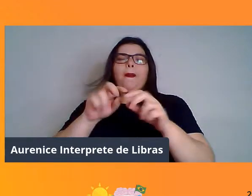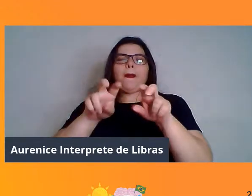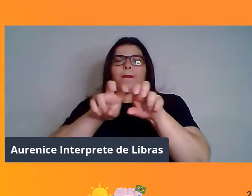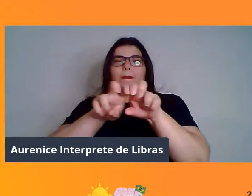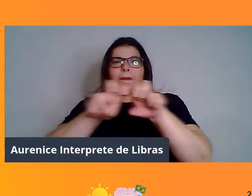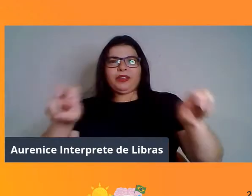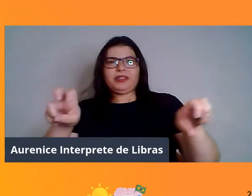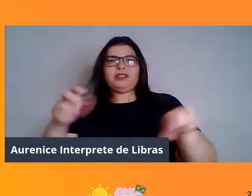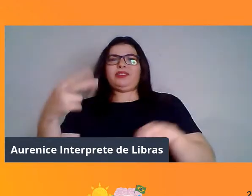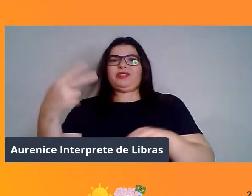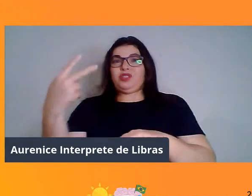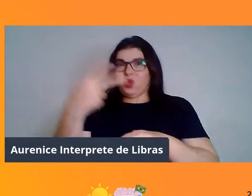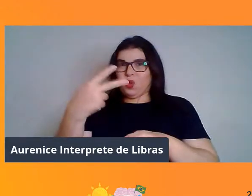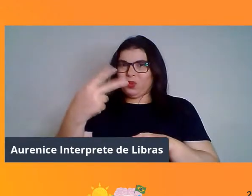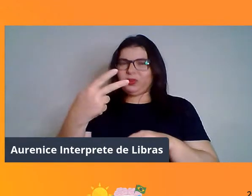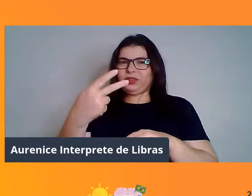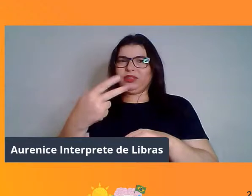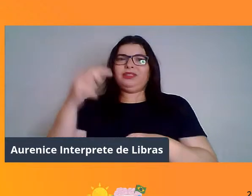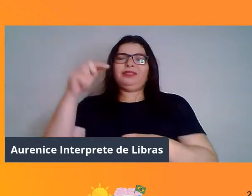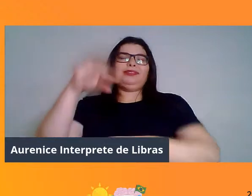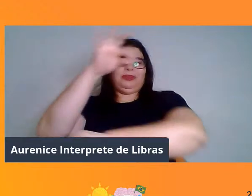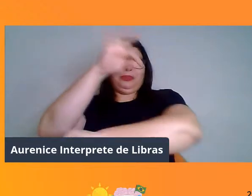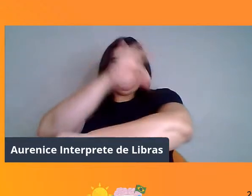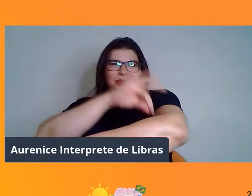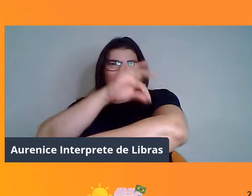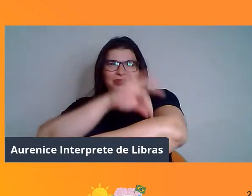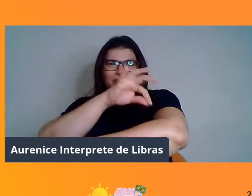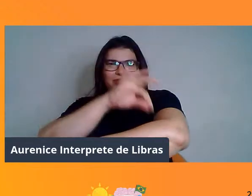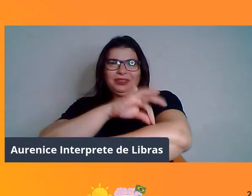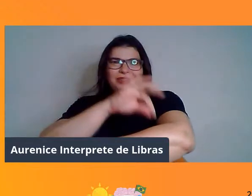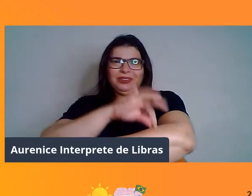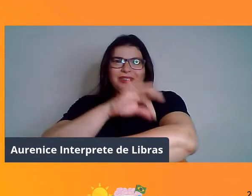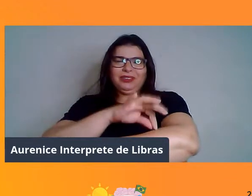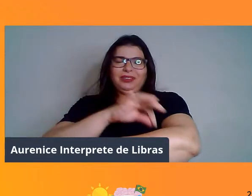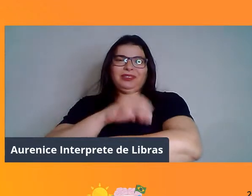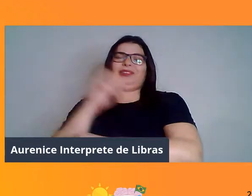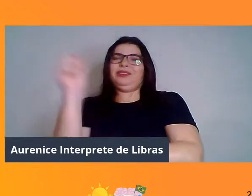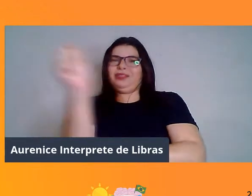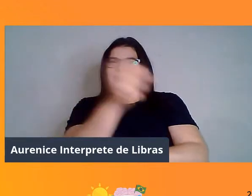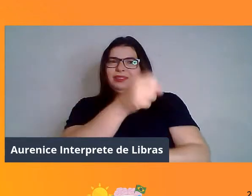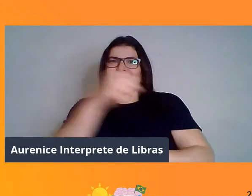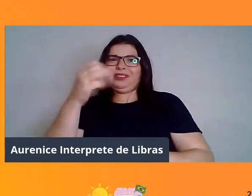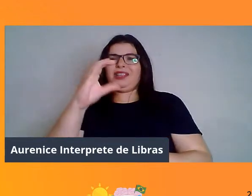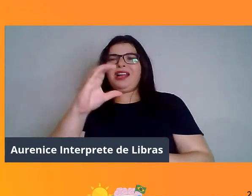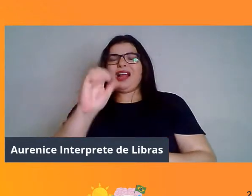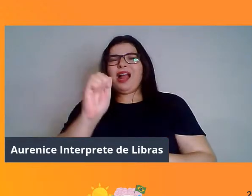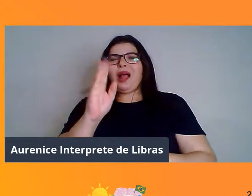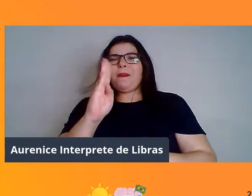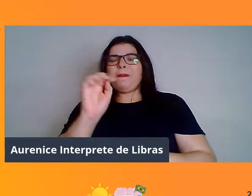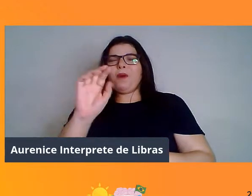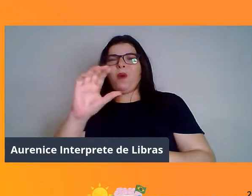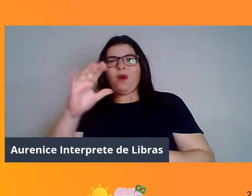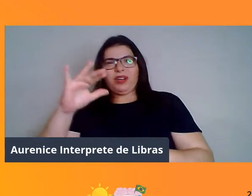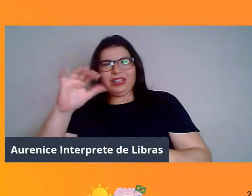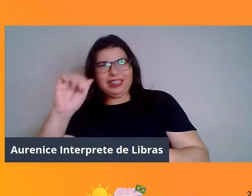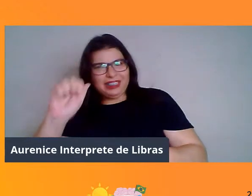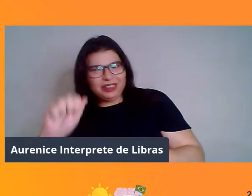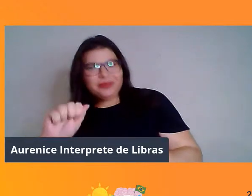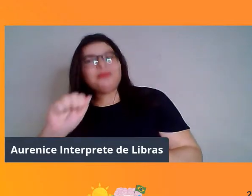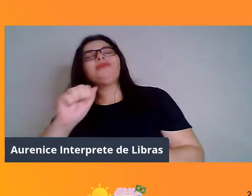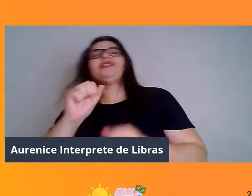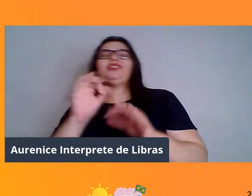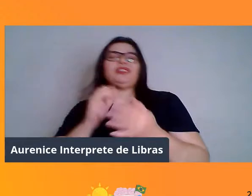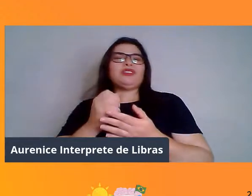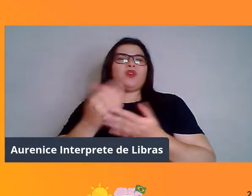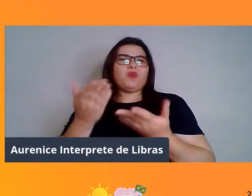Montoró, dessa cervejaria maravilhosa, cervejaria Cabocla, tá? Que é nosso patrocinador na noite de hoje.